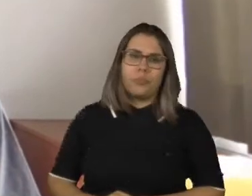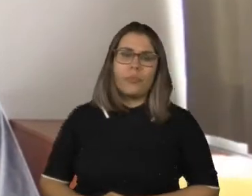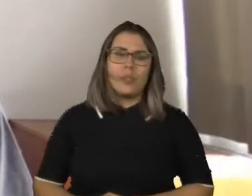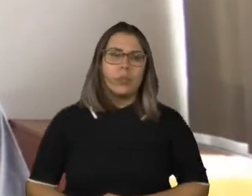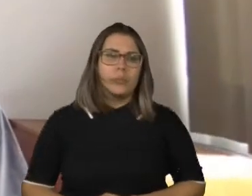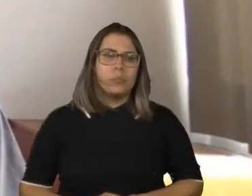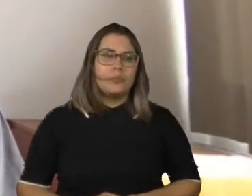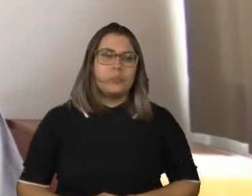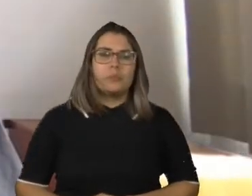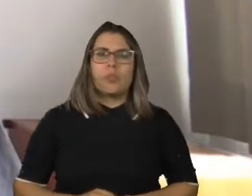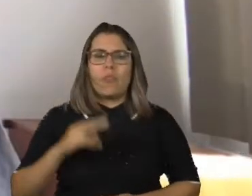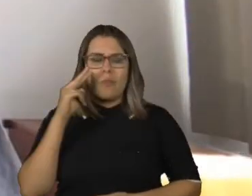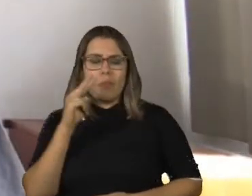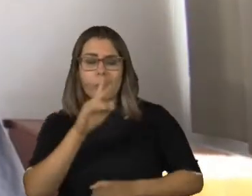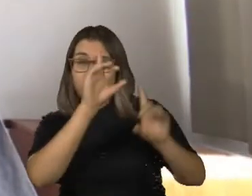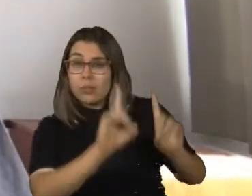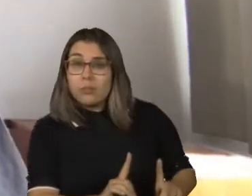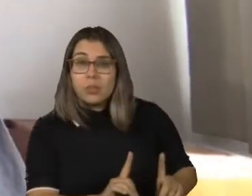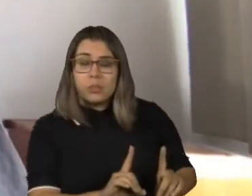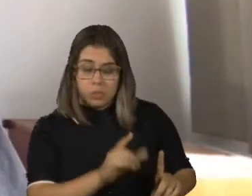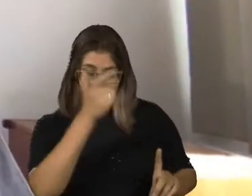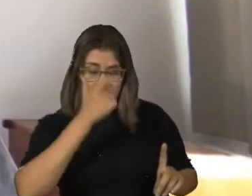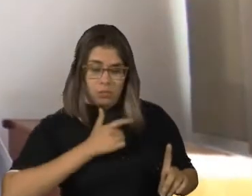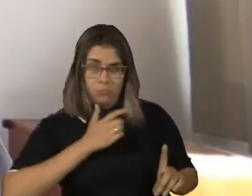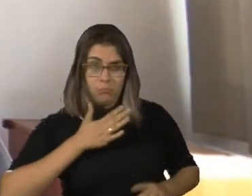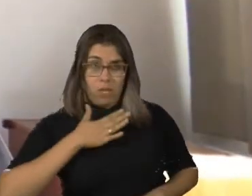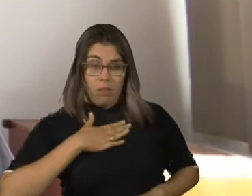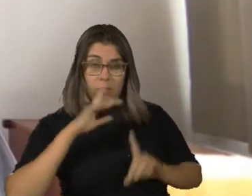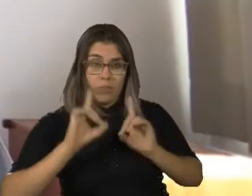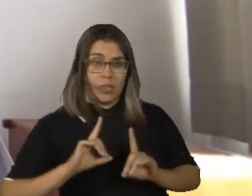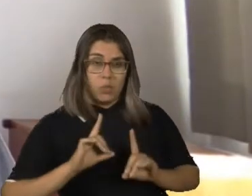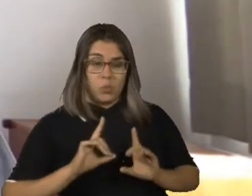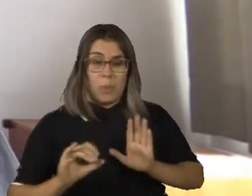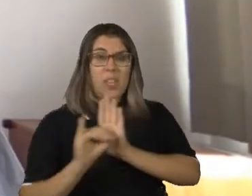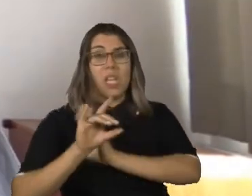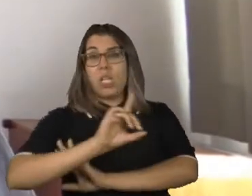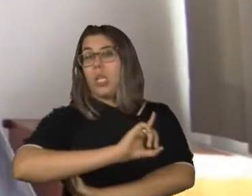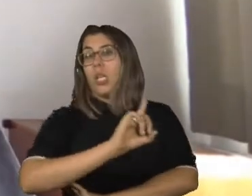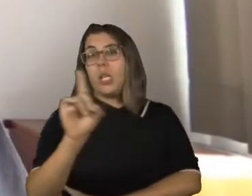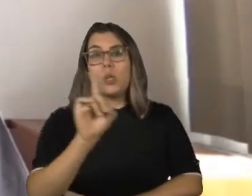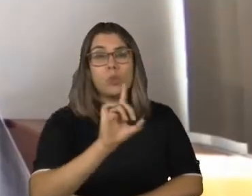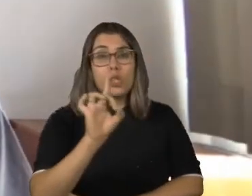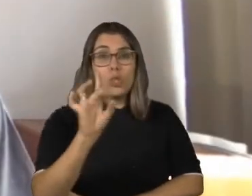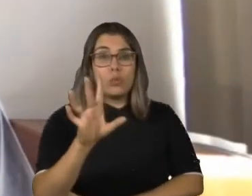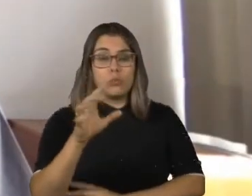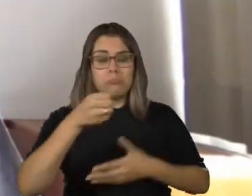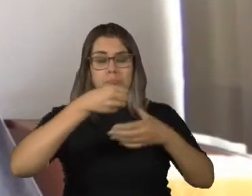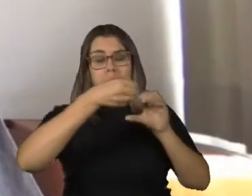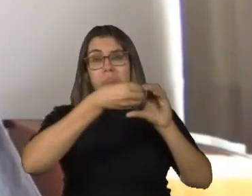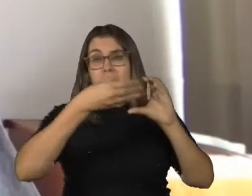com deficiência porque eu acredito que a deficiência que eu tenho não me define. Ela é só mais uma das minhas características.